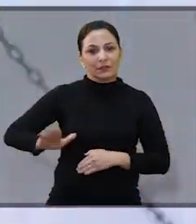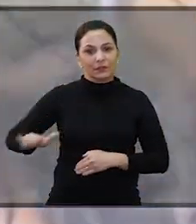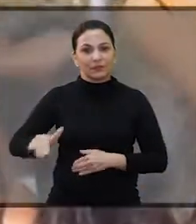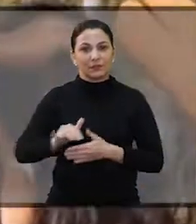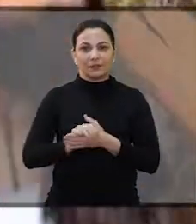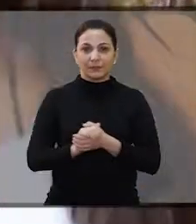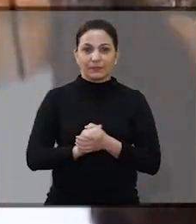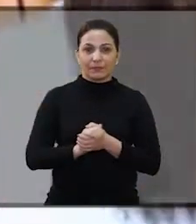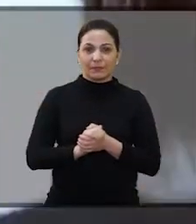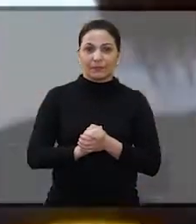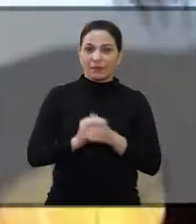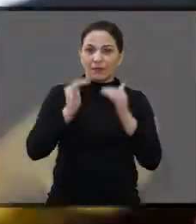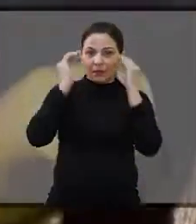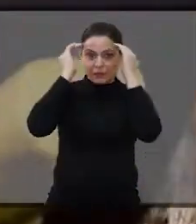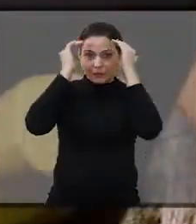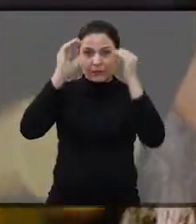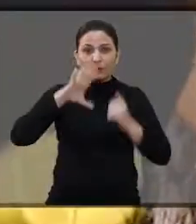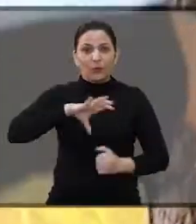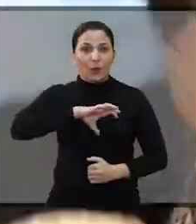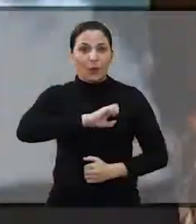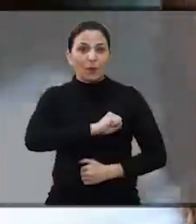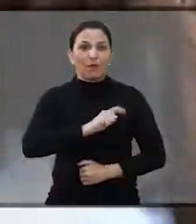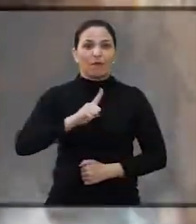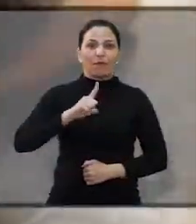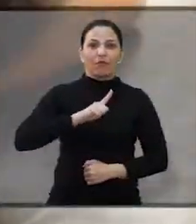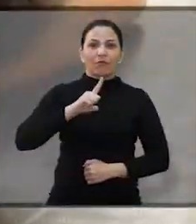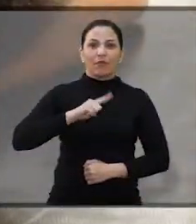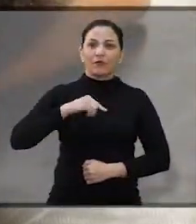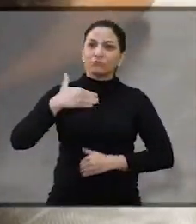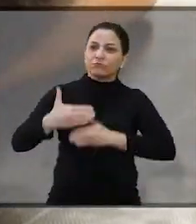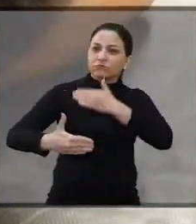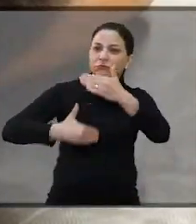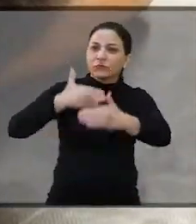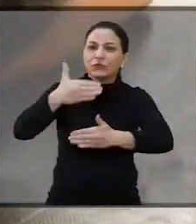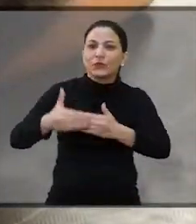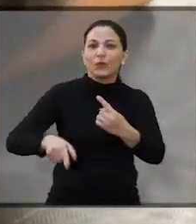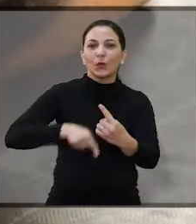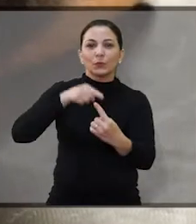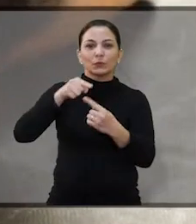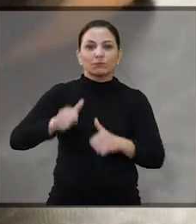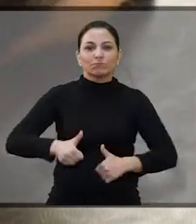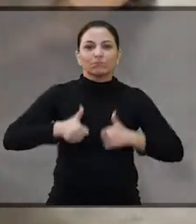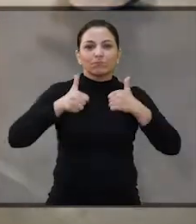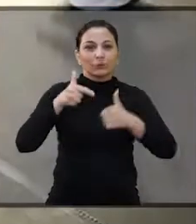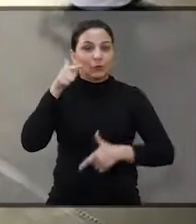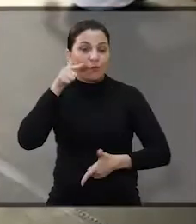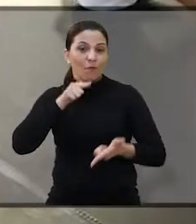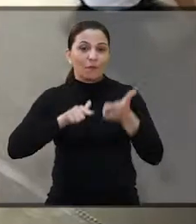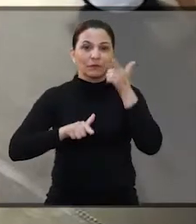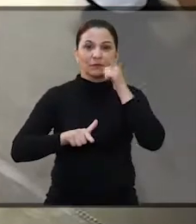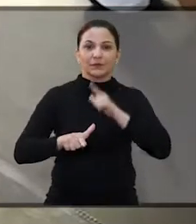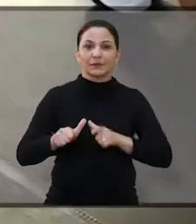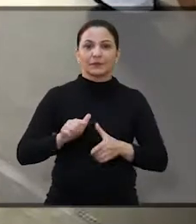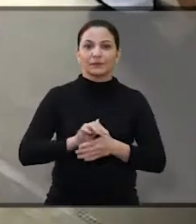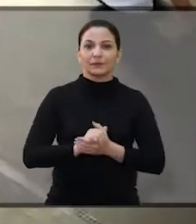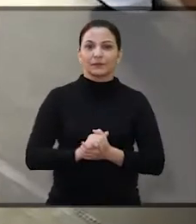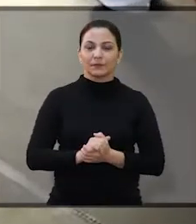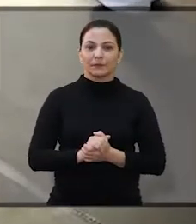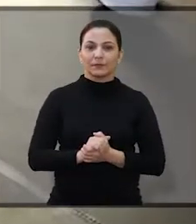por nossas crianças. Com respeito e amor, podemos trabalhar e alcançar bons resultados.